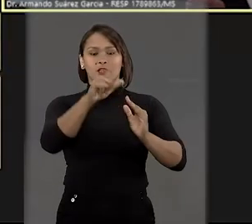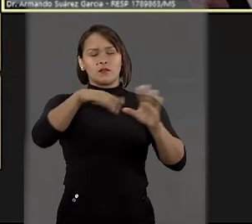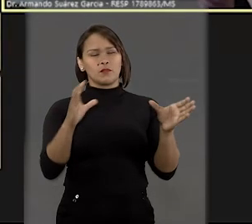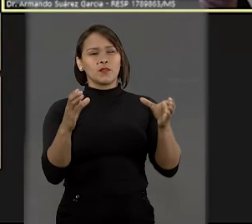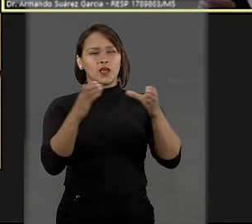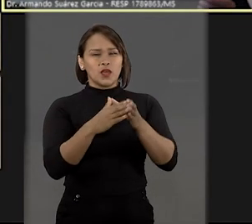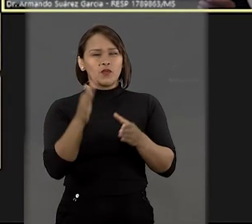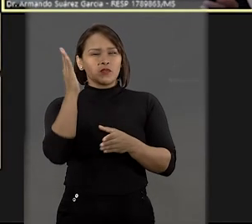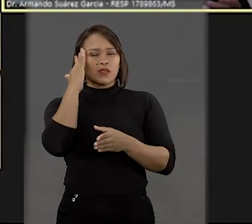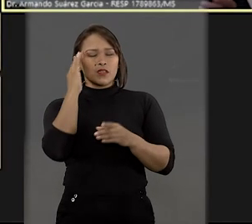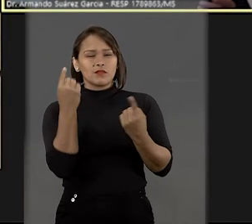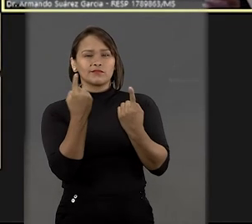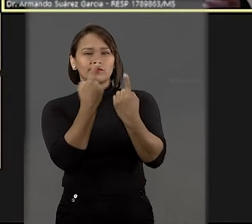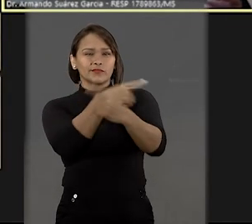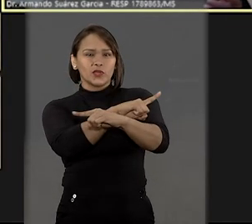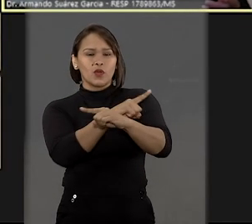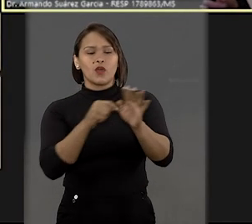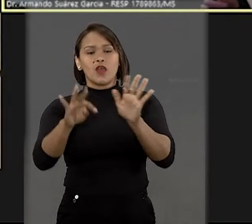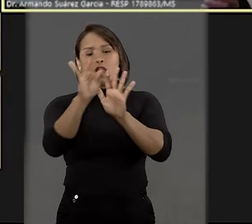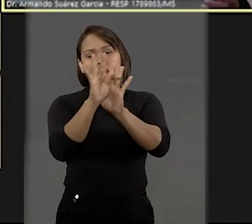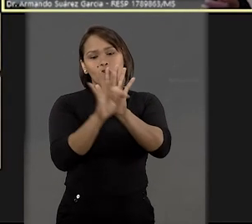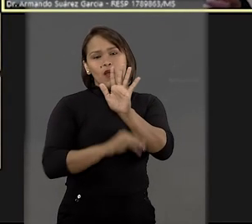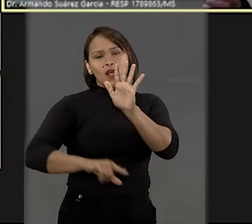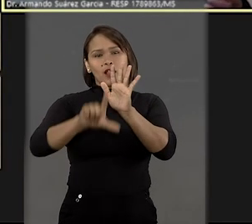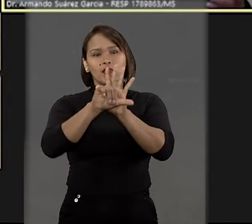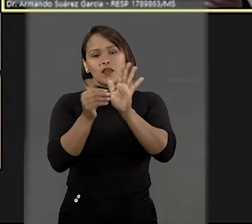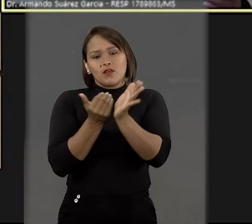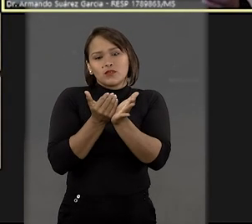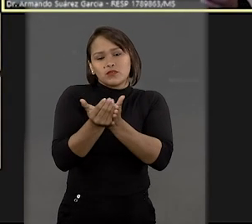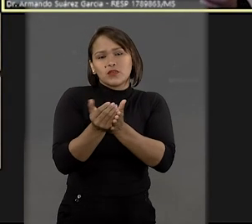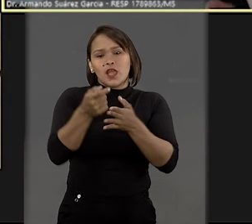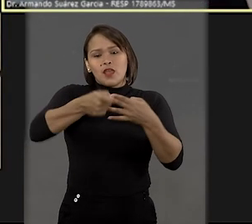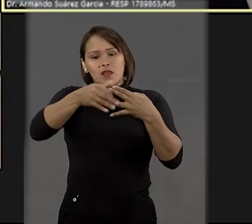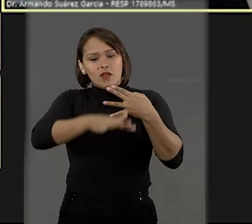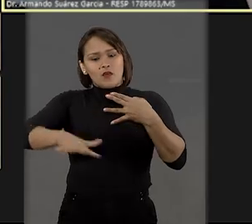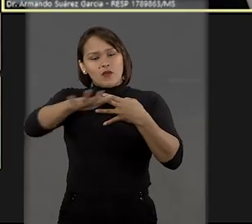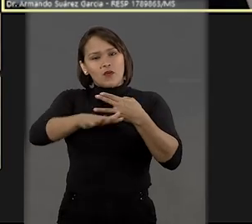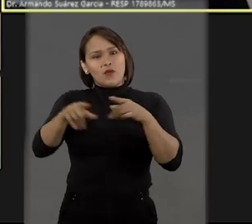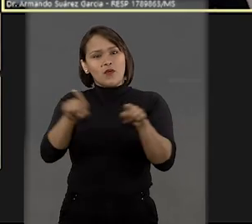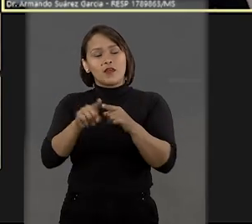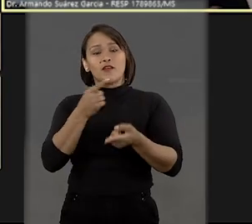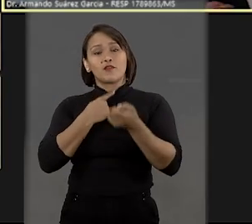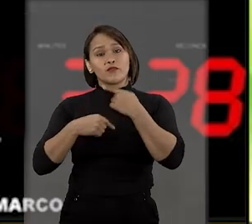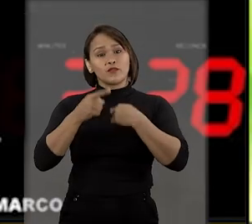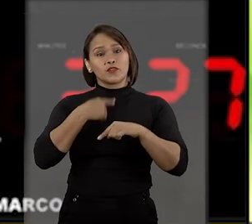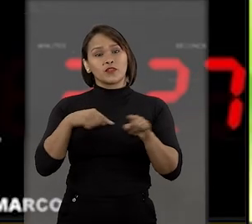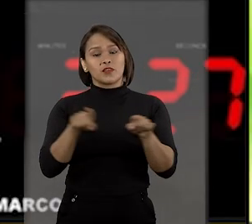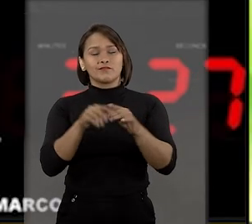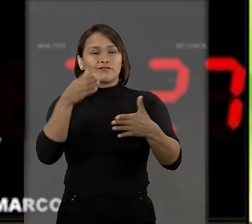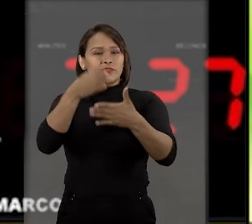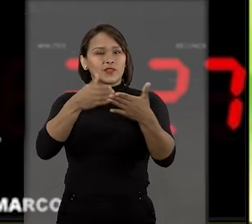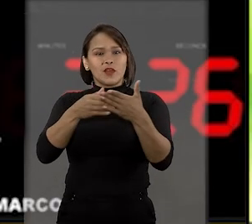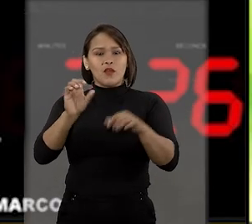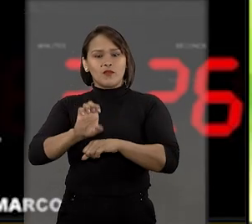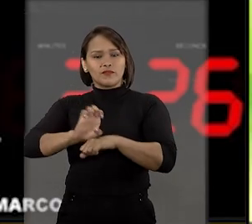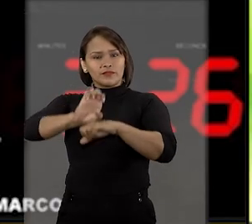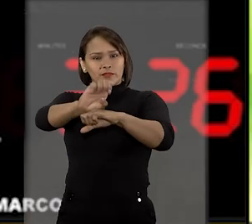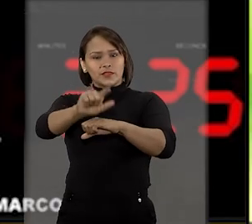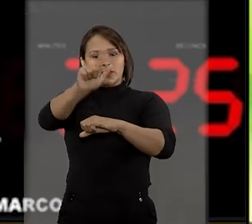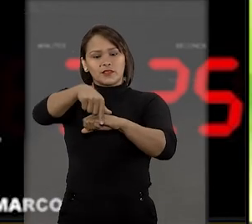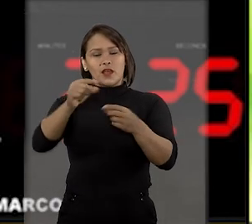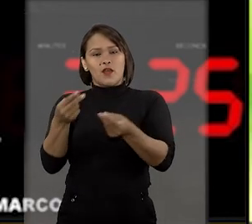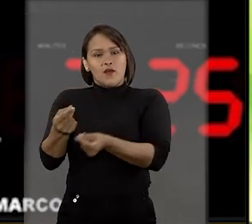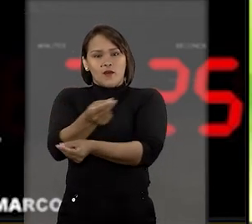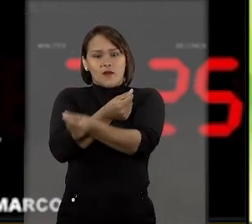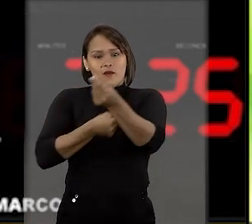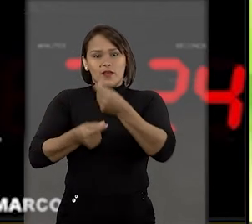Para o colegiado, isso seria contrário ao texto legal e aos princípios da autonomia da vontade e da não intervenção do Estado